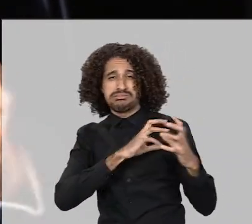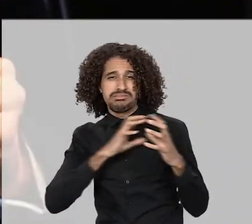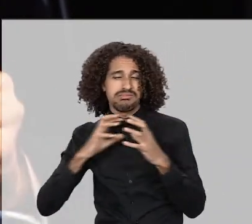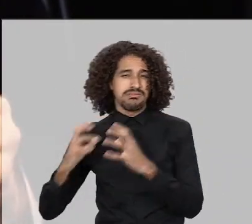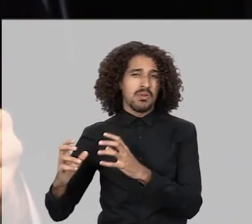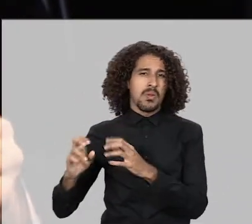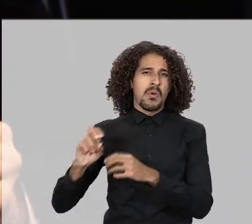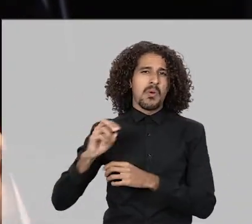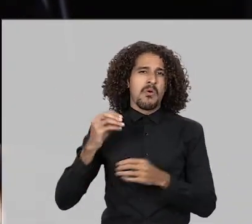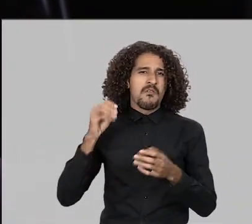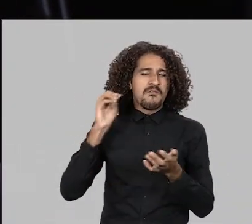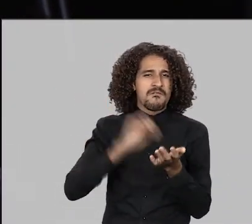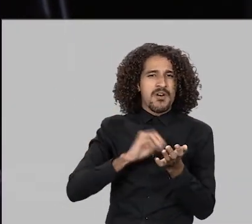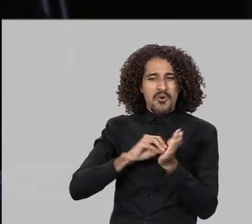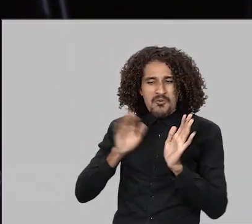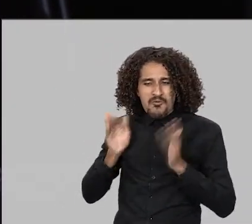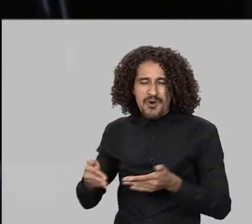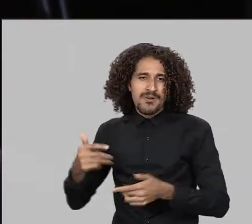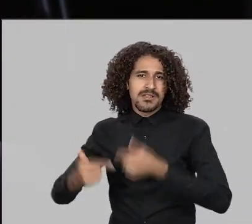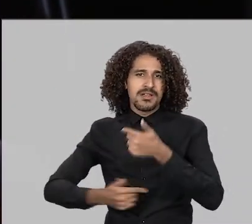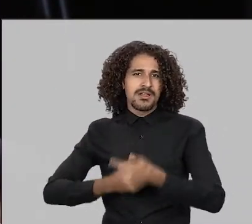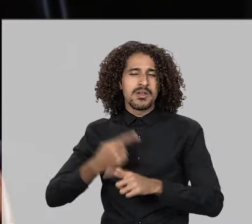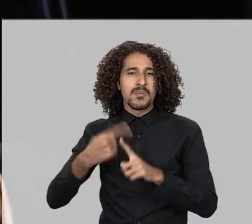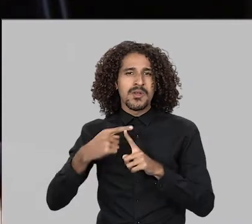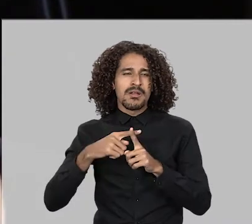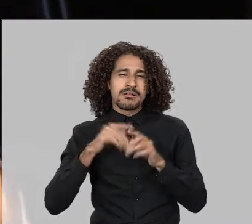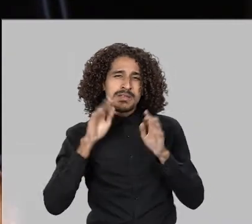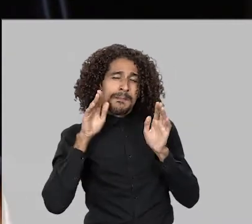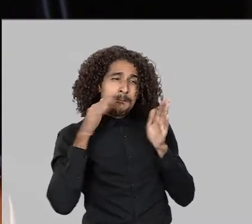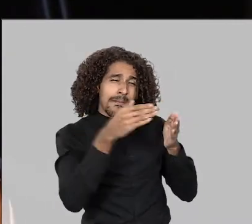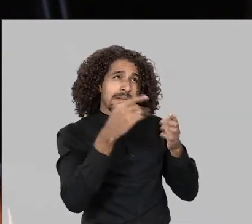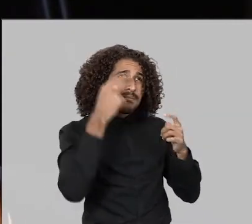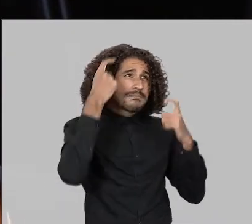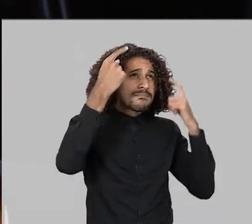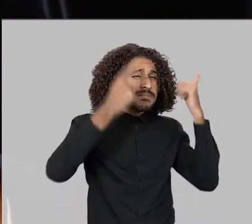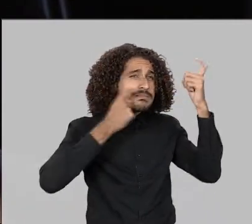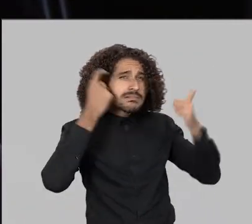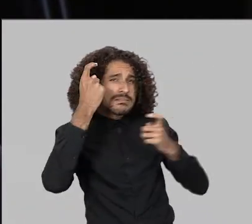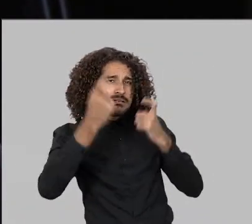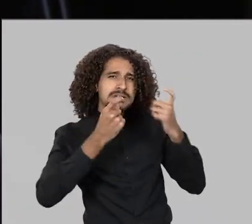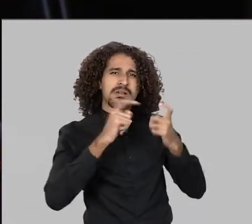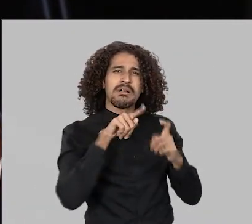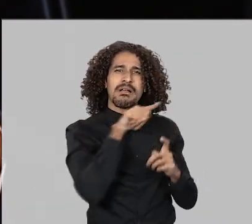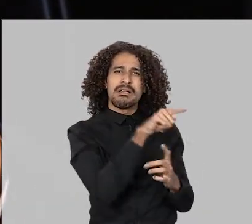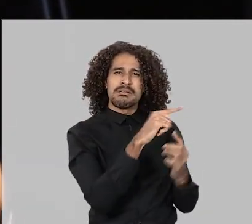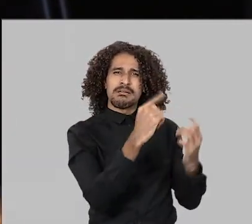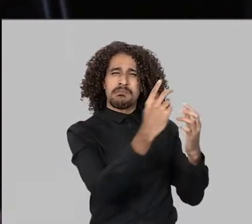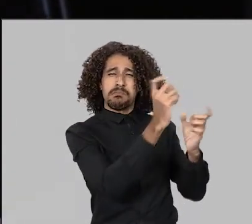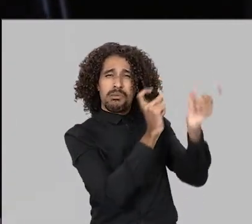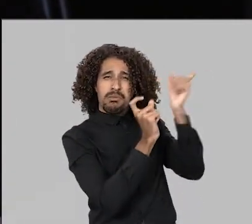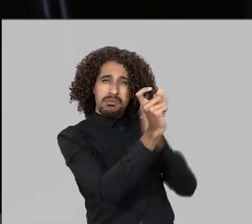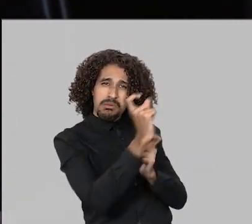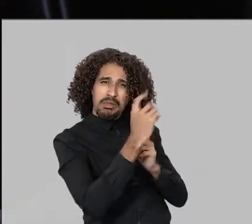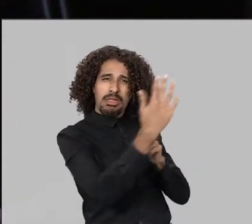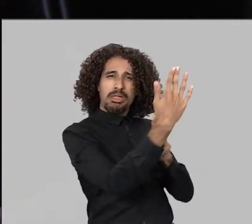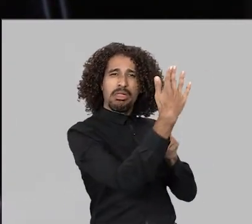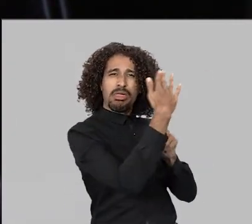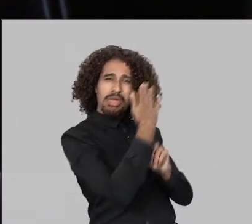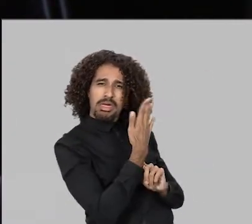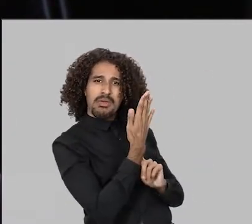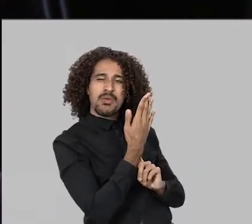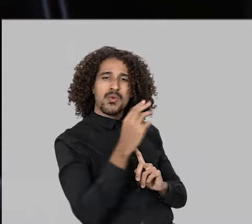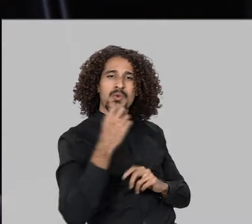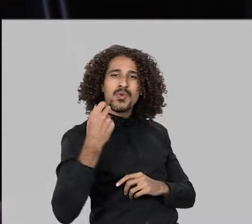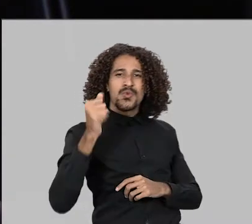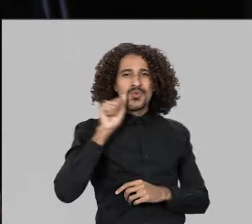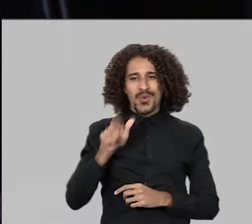clima de produção deficiente, porque eu passo a me preocupar mais com o ataque das pessoas